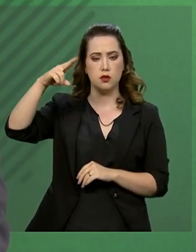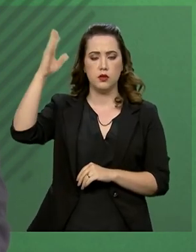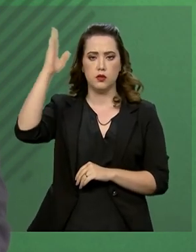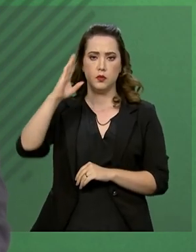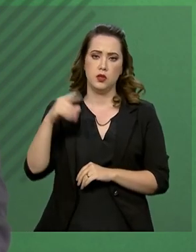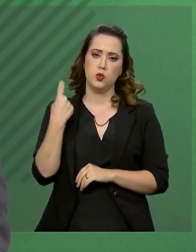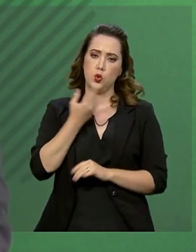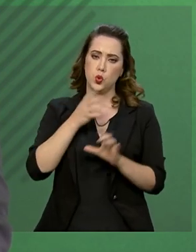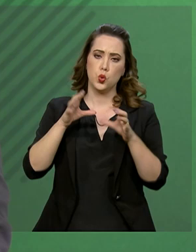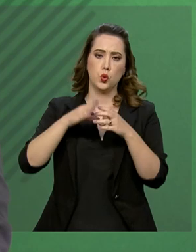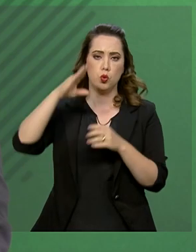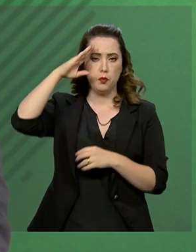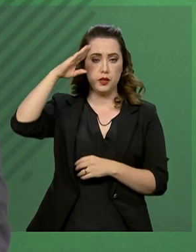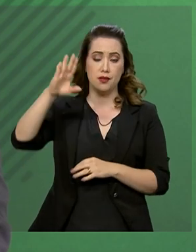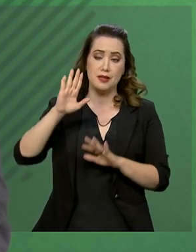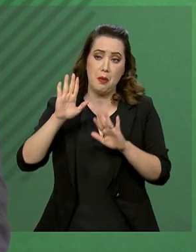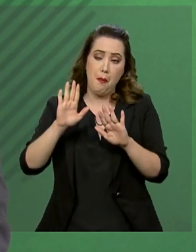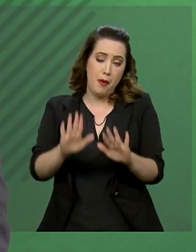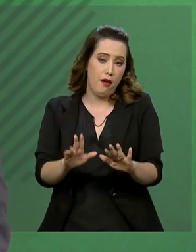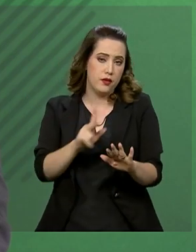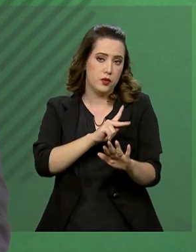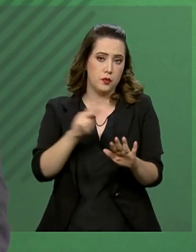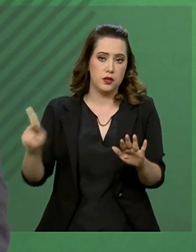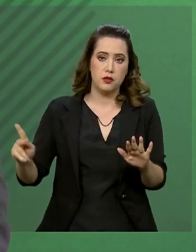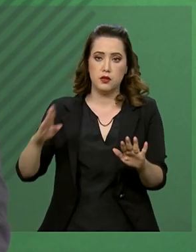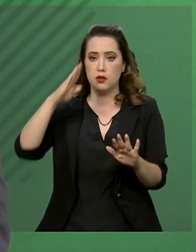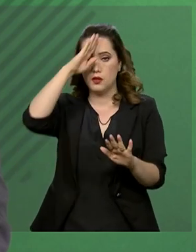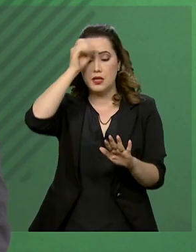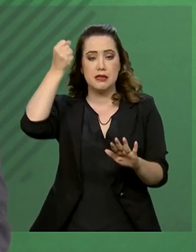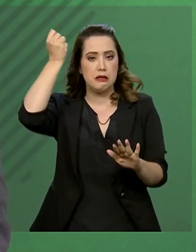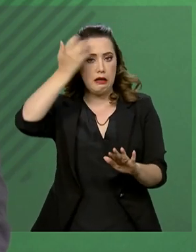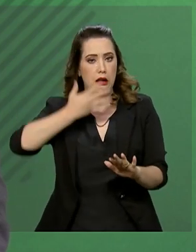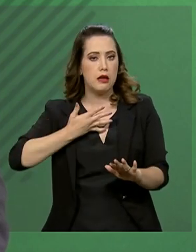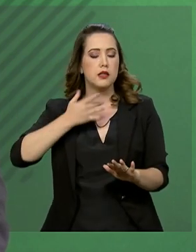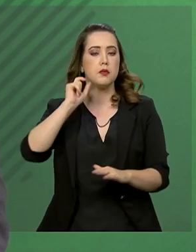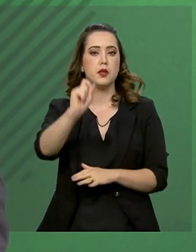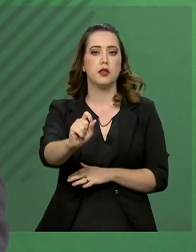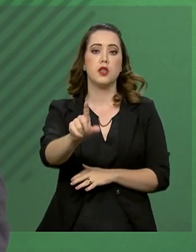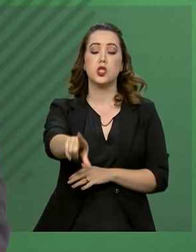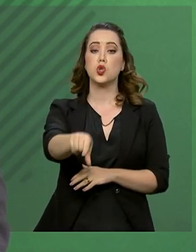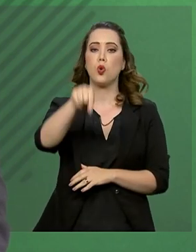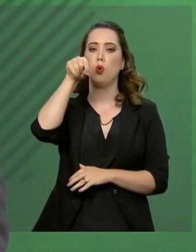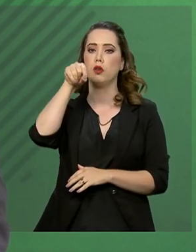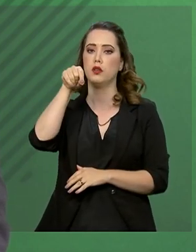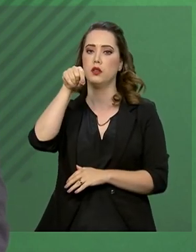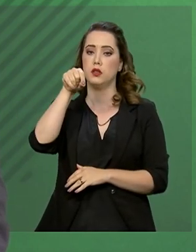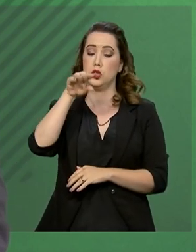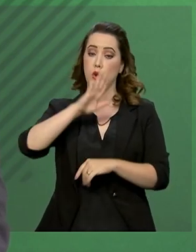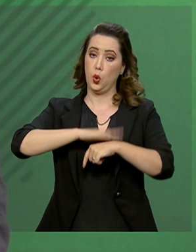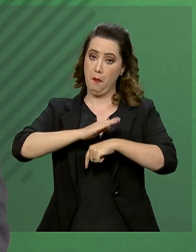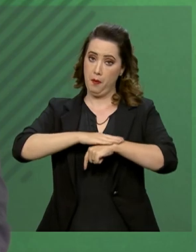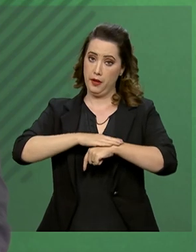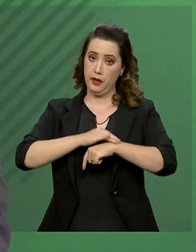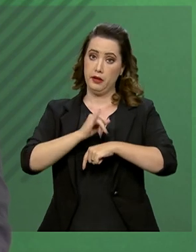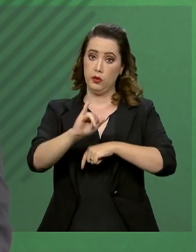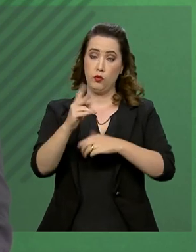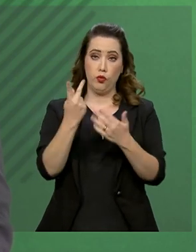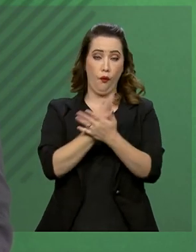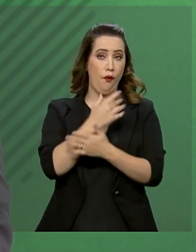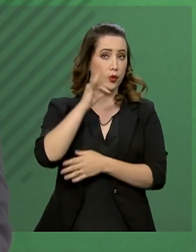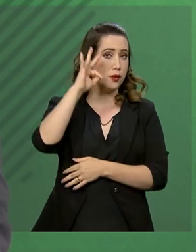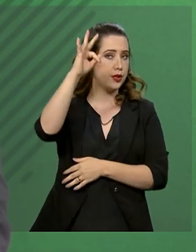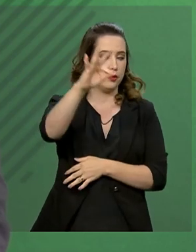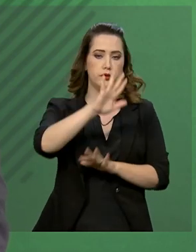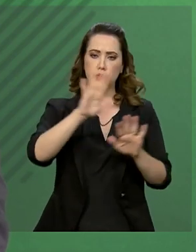das nossas Forças Armadas. Mas o presidente gostaria de deixar claro que a indicação, quando tiver que ocorrer,